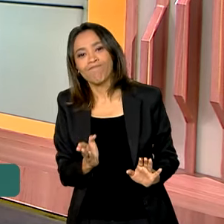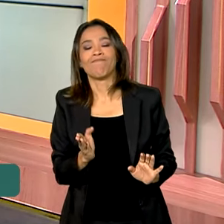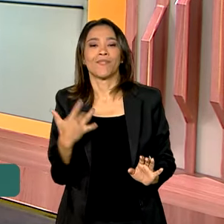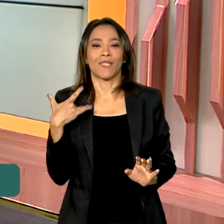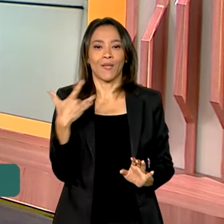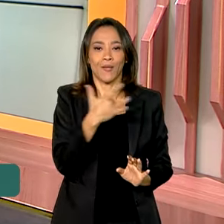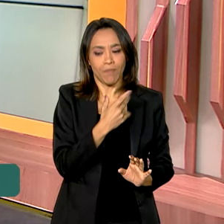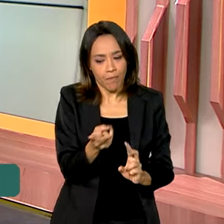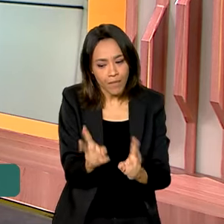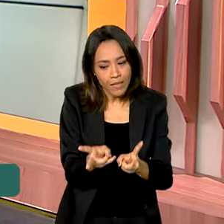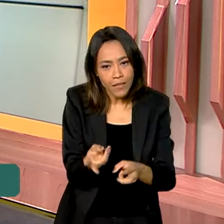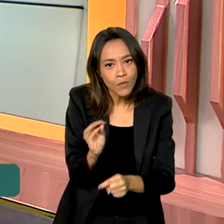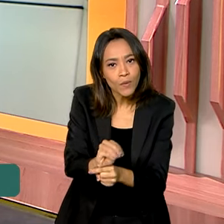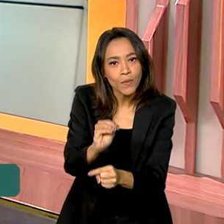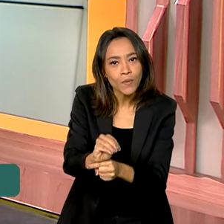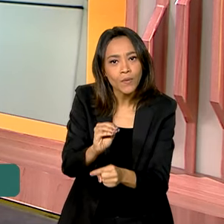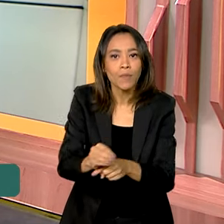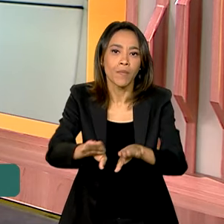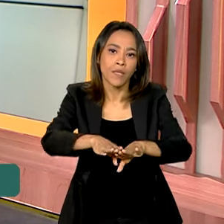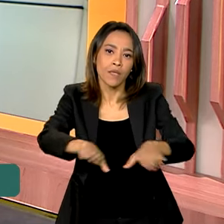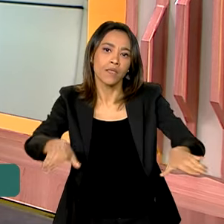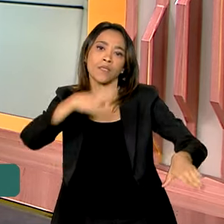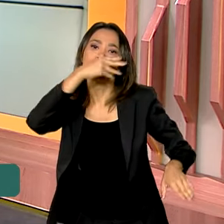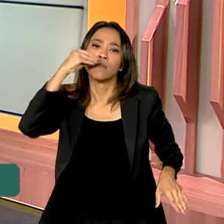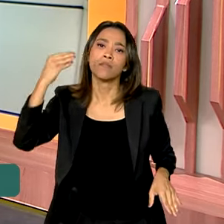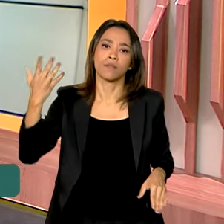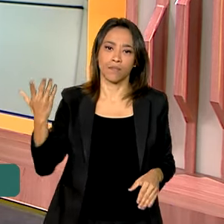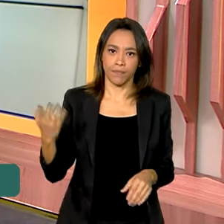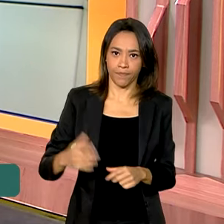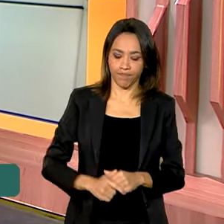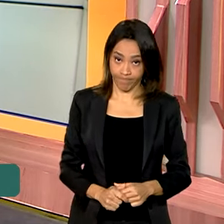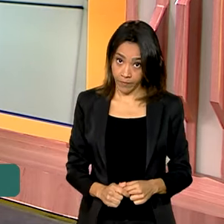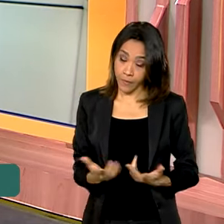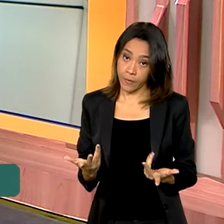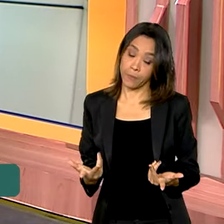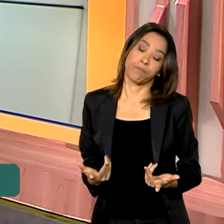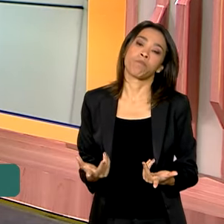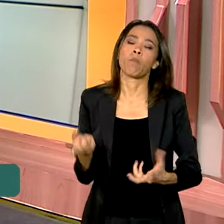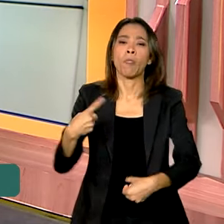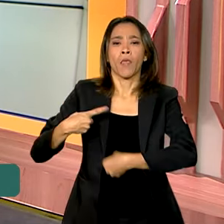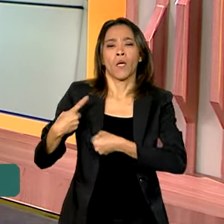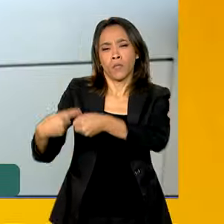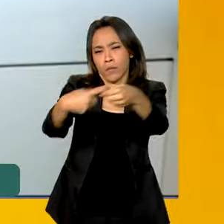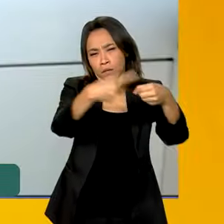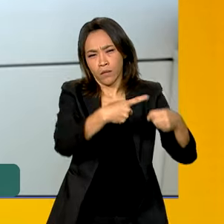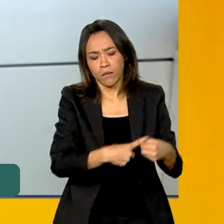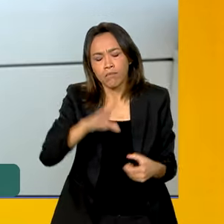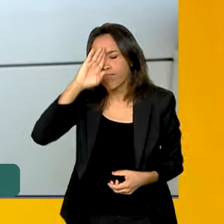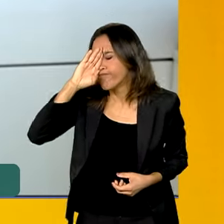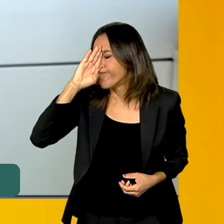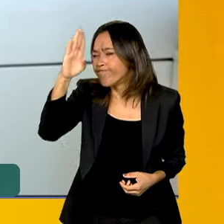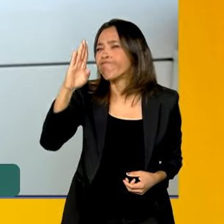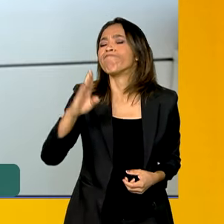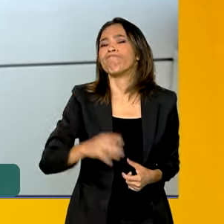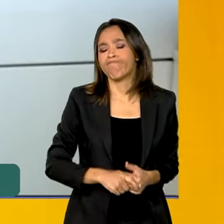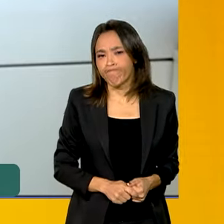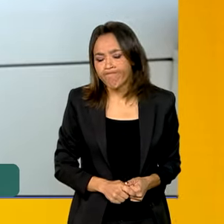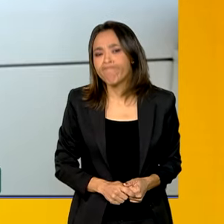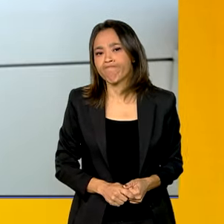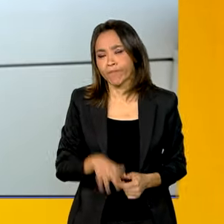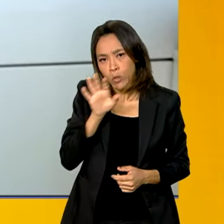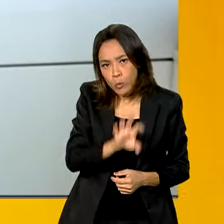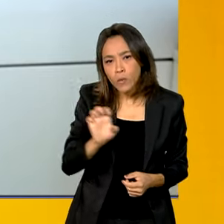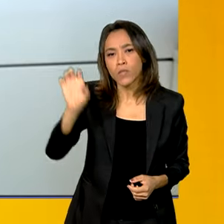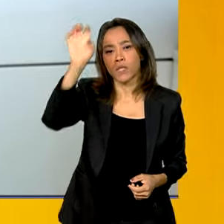benefício para crianças e adolescentes, secretária. Então, os municípios, eles têm um papel fundamental, tanto os